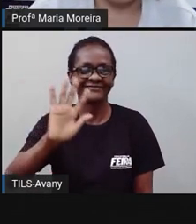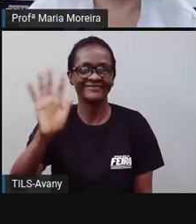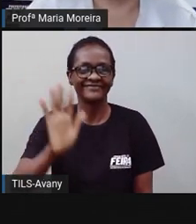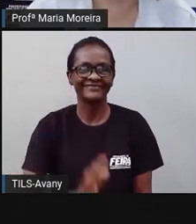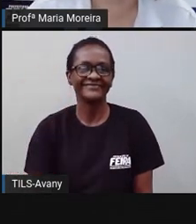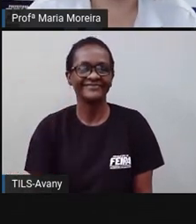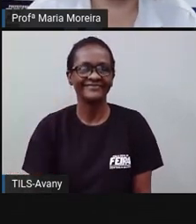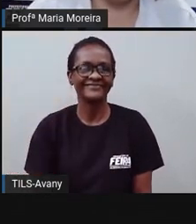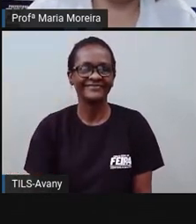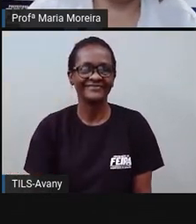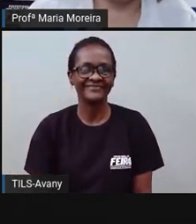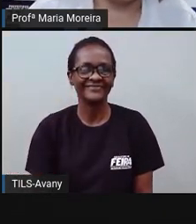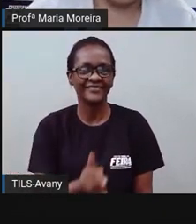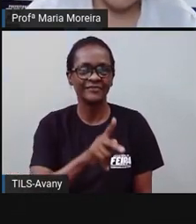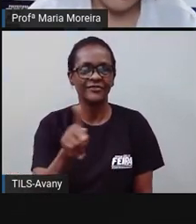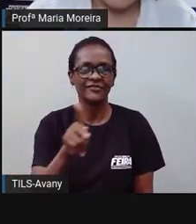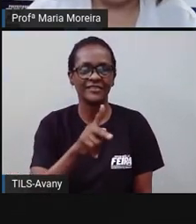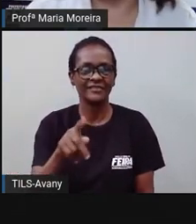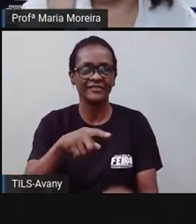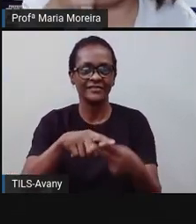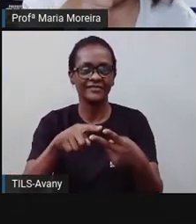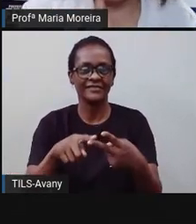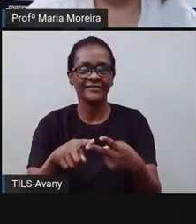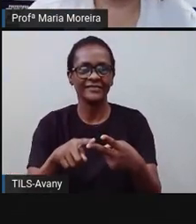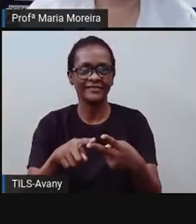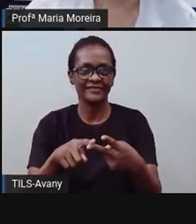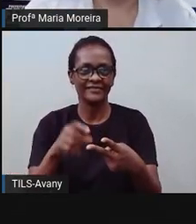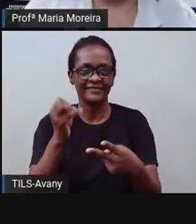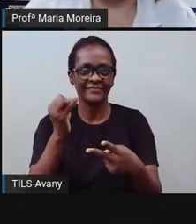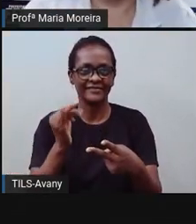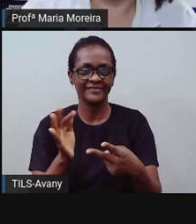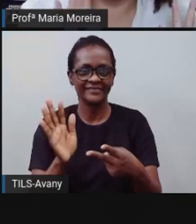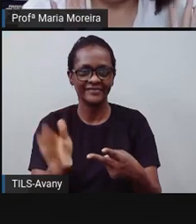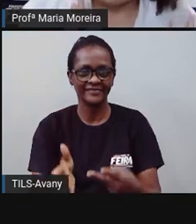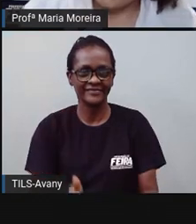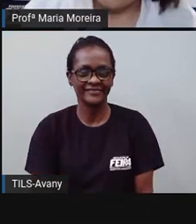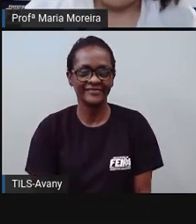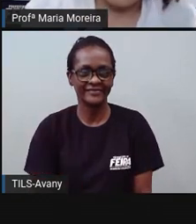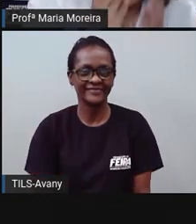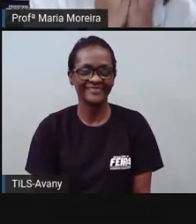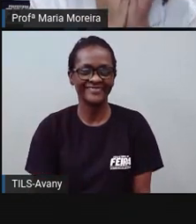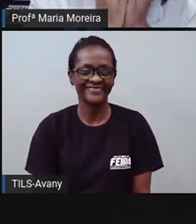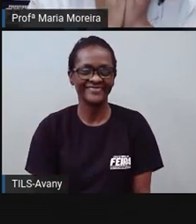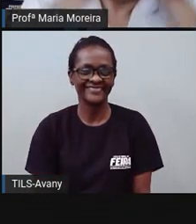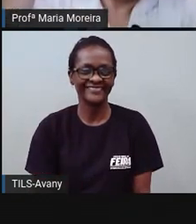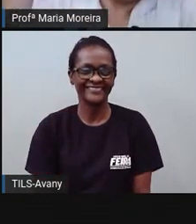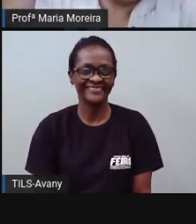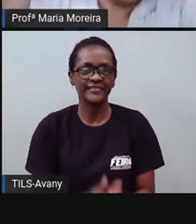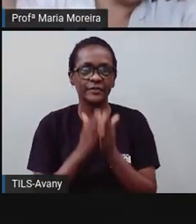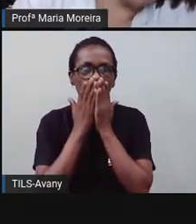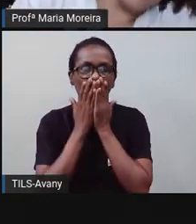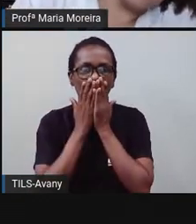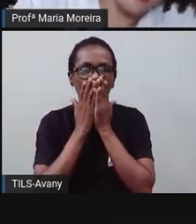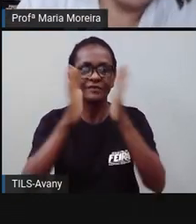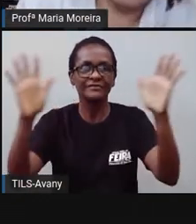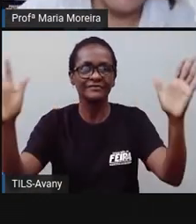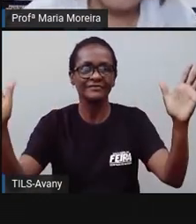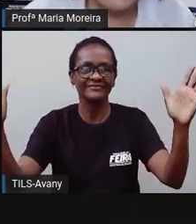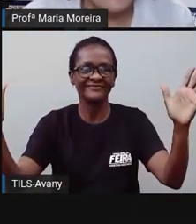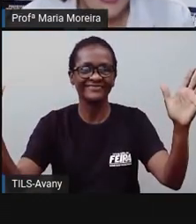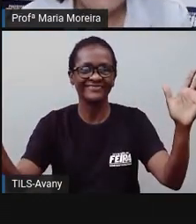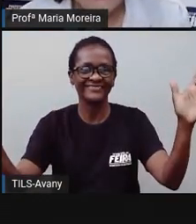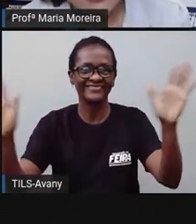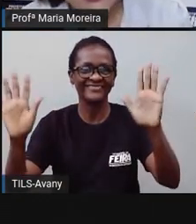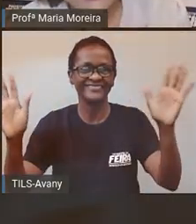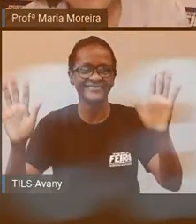colocar a próxima usando em Pró-Avânia aqui pra jogar em capoeira e volto em breve, ó. Sinta-se todos beijados e